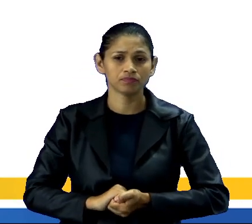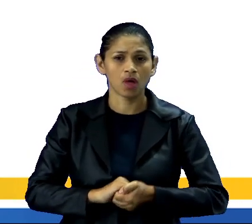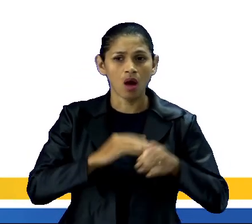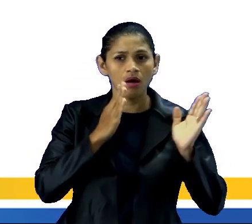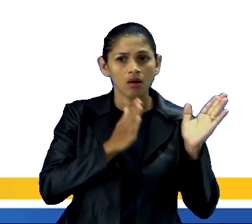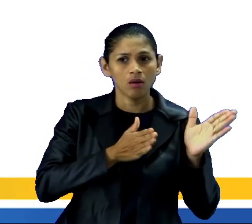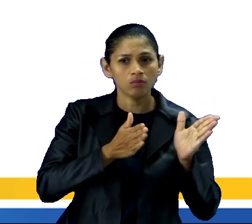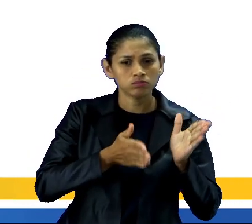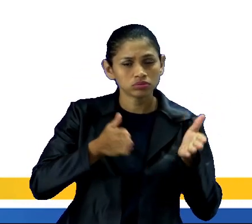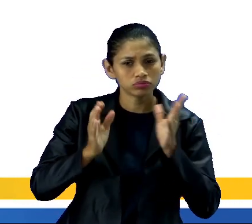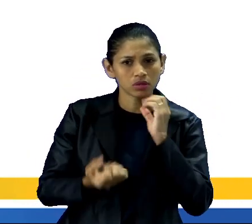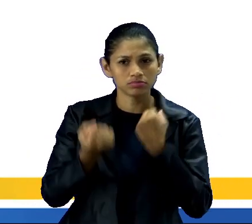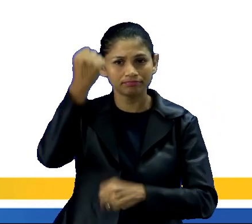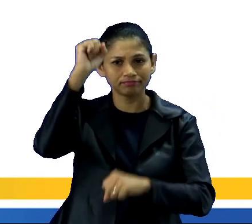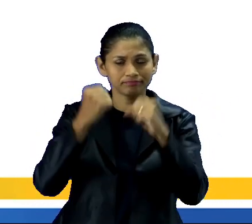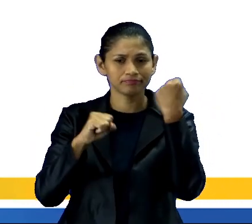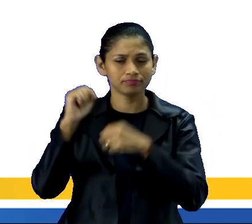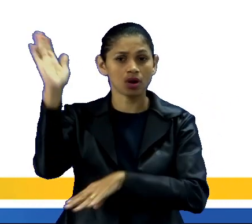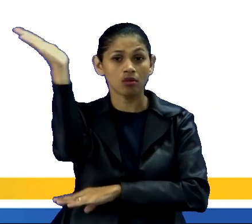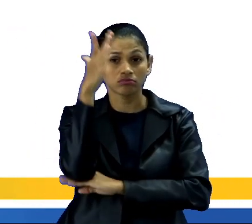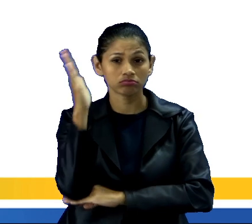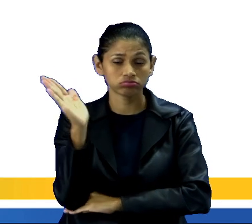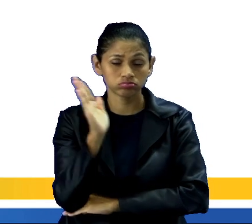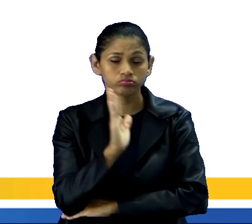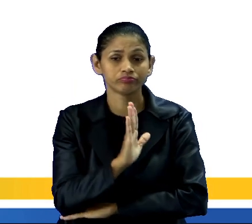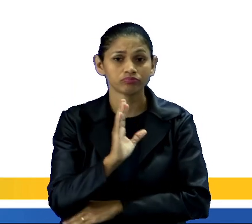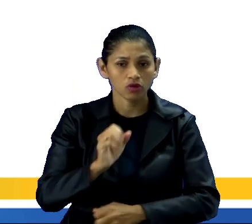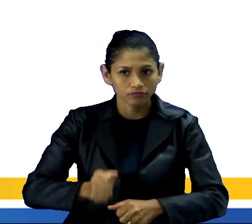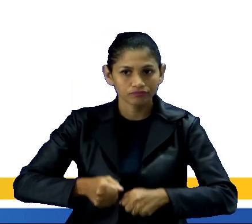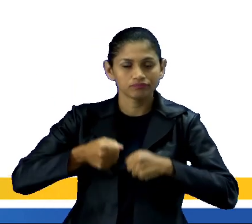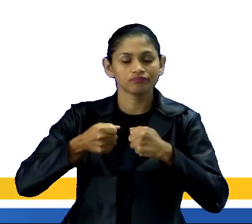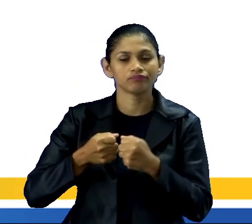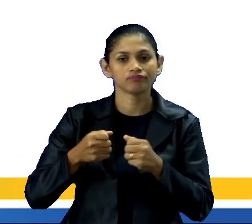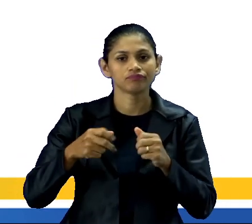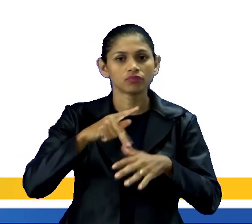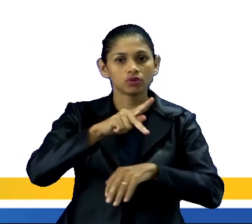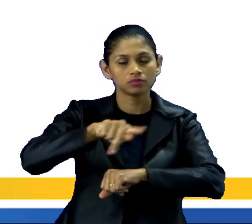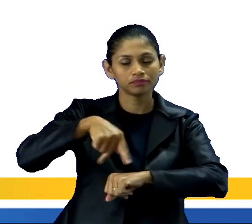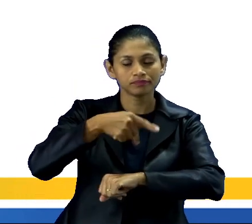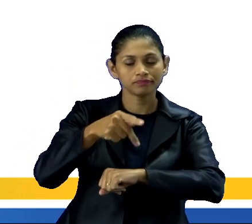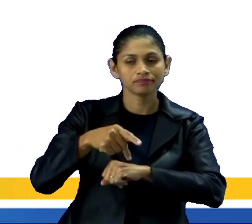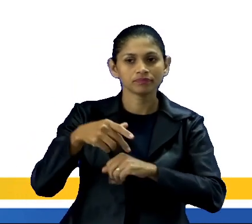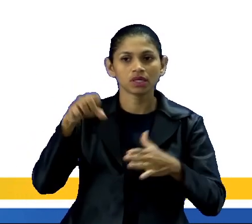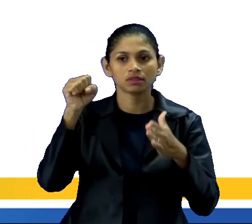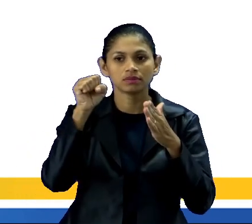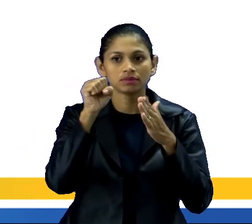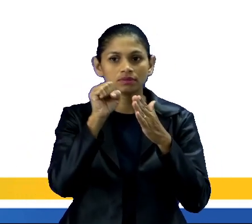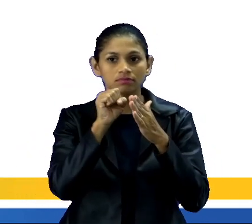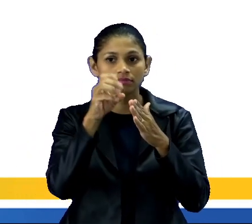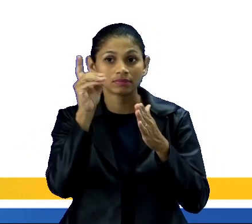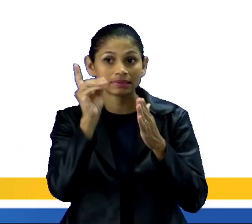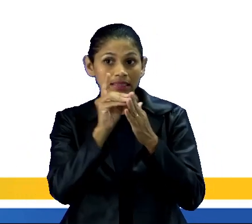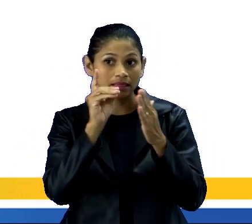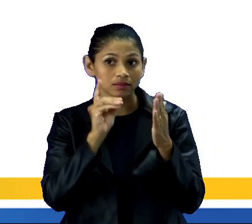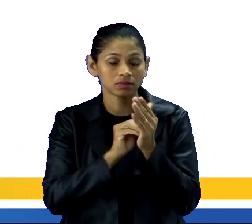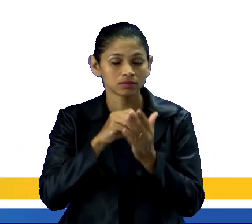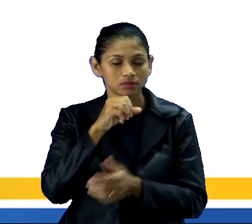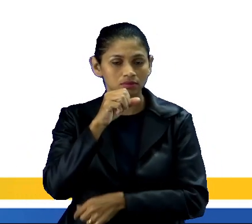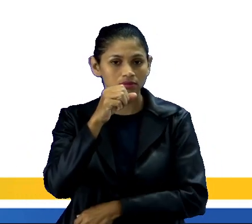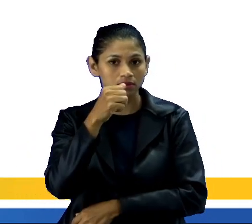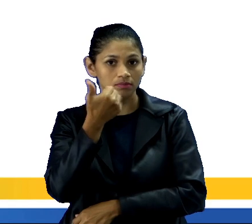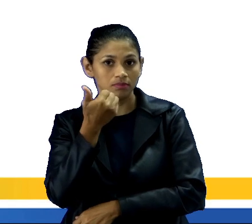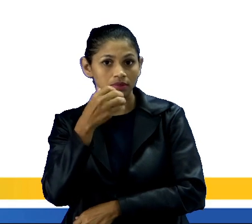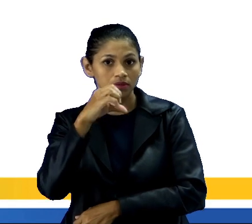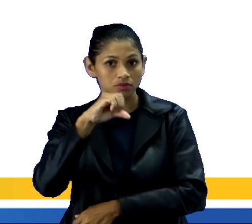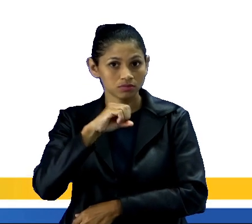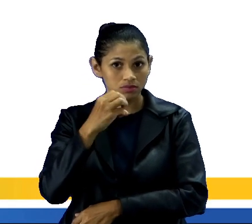industrialização brasileira consolidou-se no país a partir da década de 1930. Podemos afirmar que foram